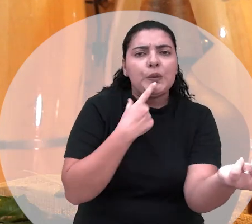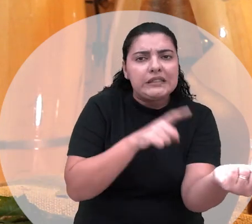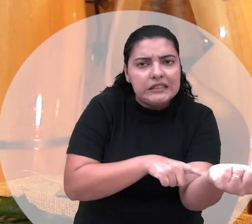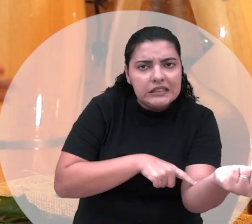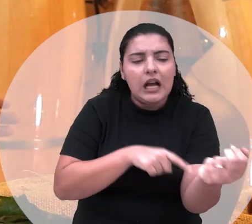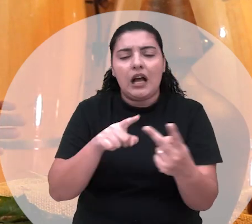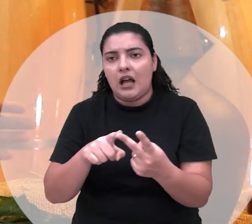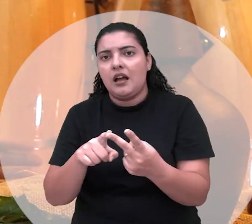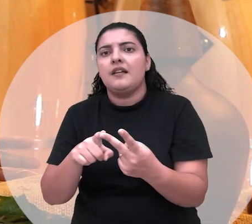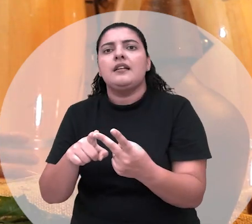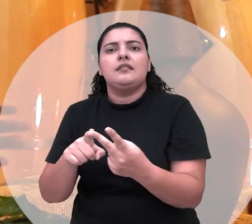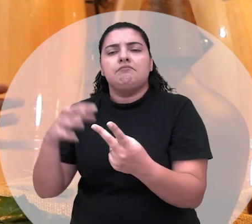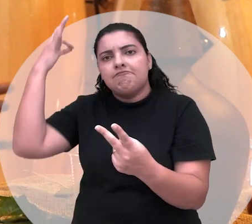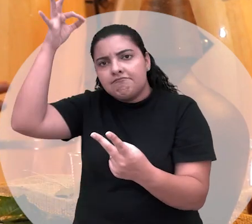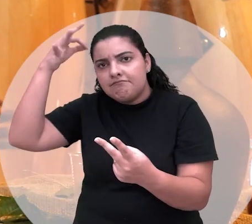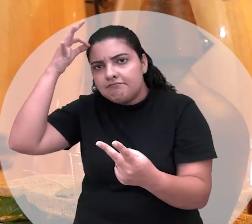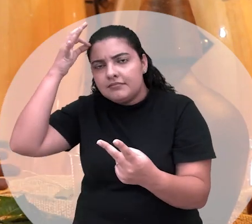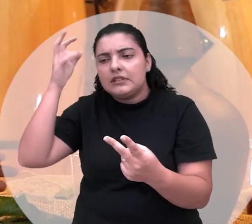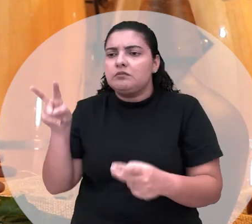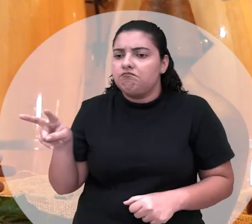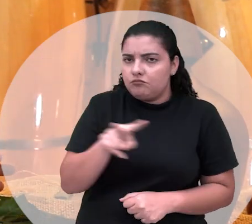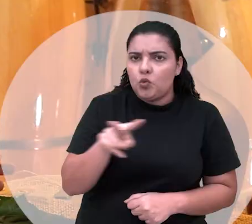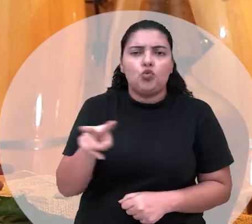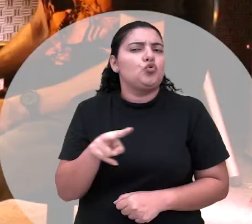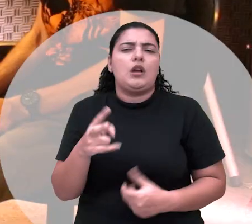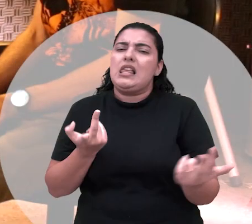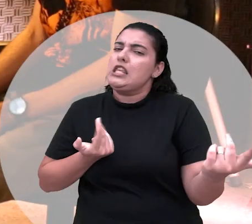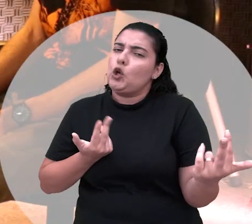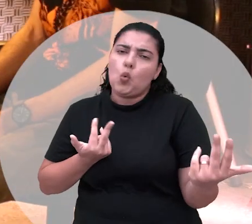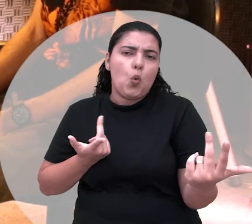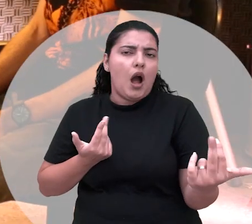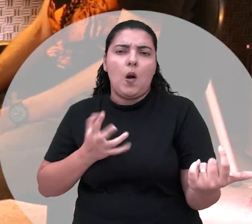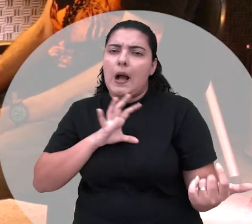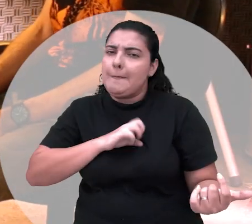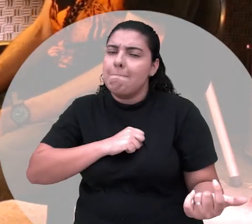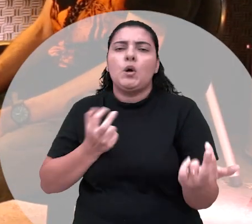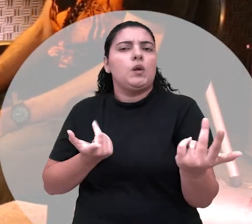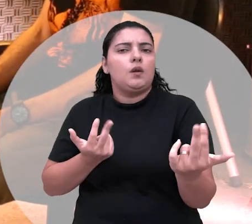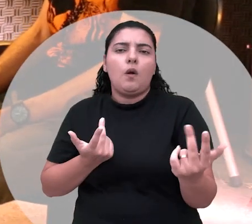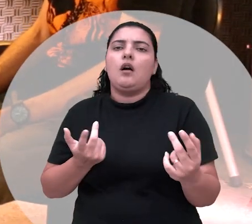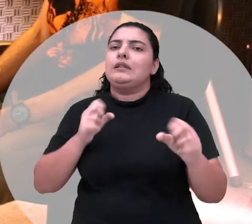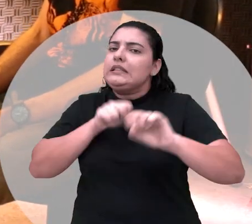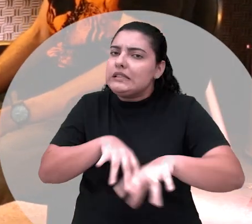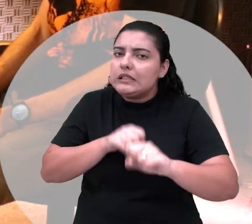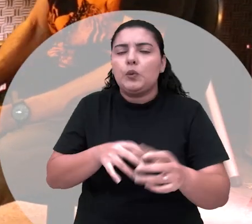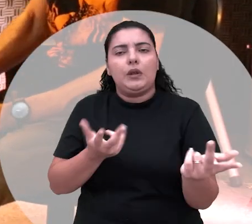o jeito que eu educo o meu carnal eu educo também o meu espiritual eu tento ensinar ele o que é